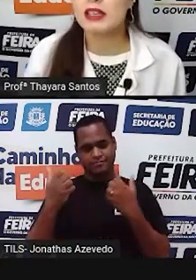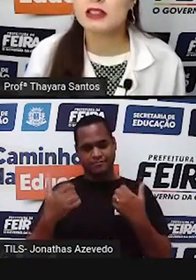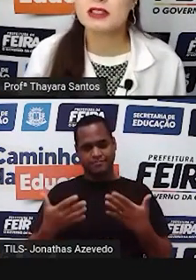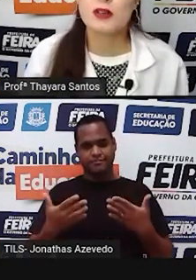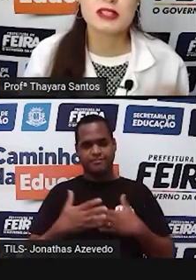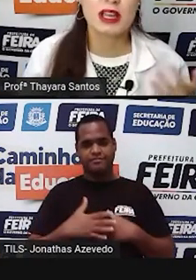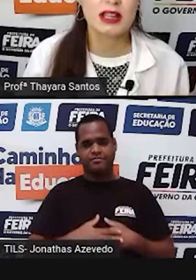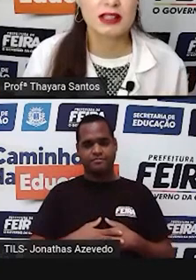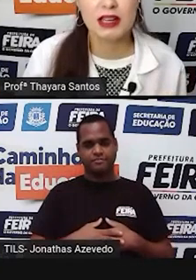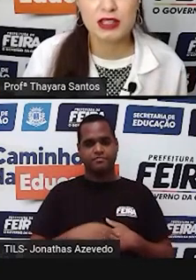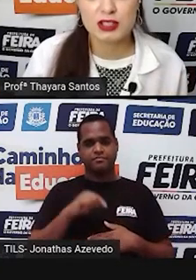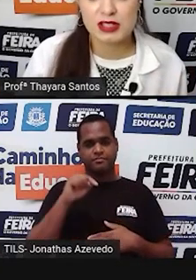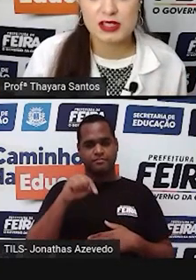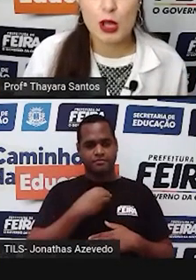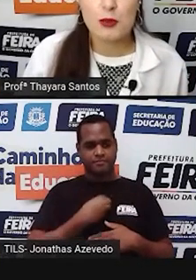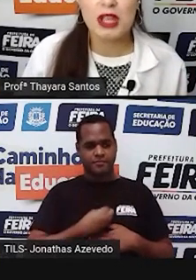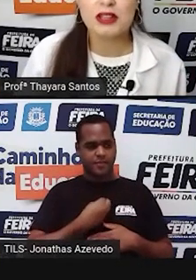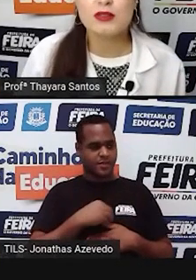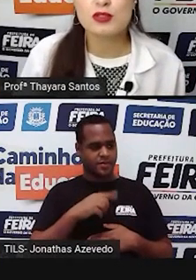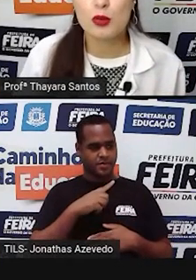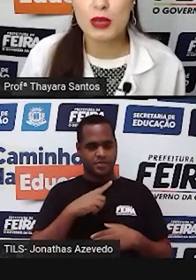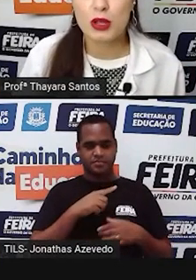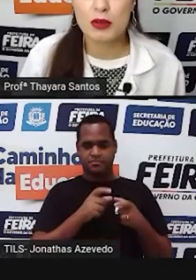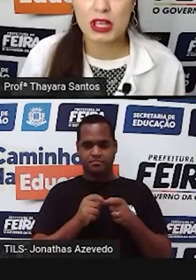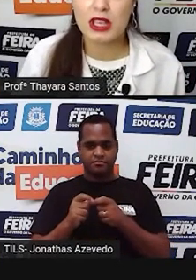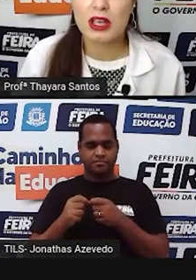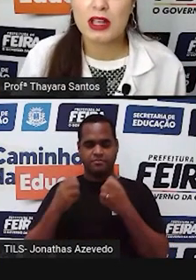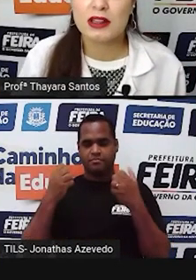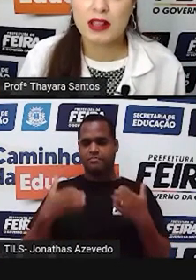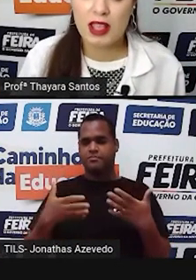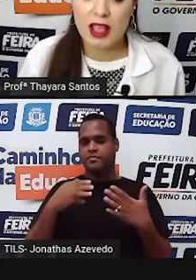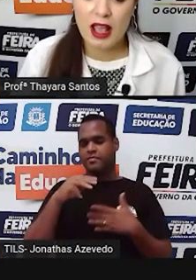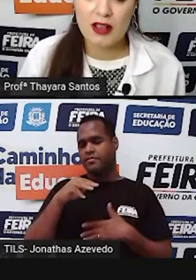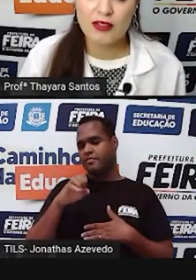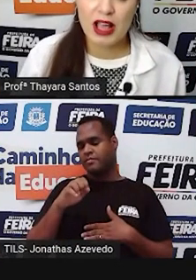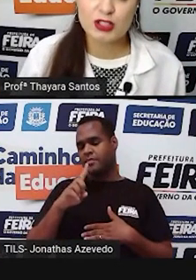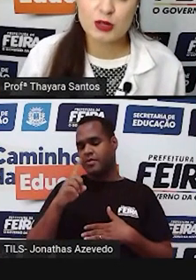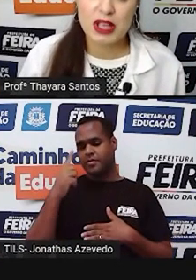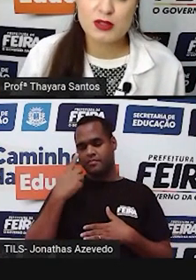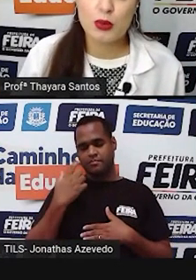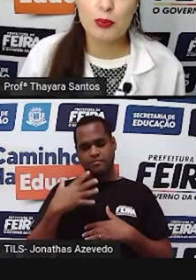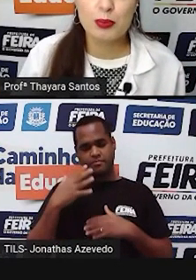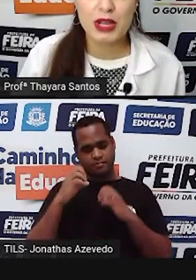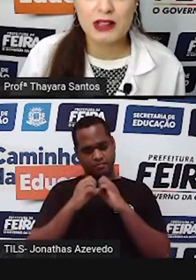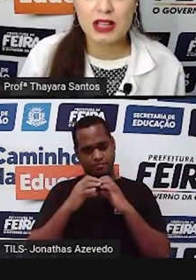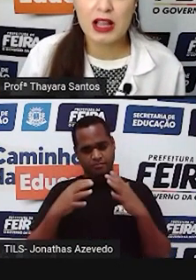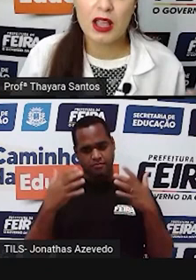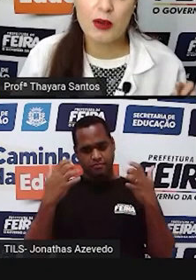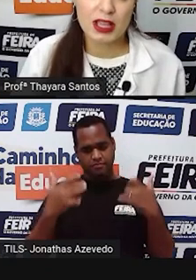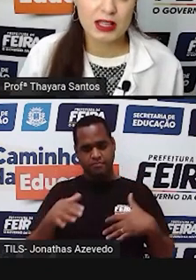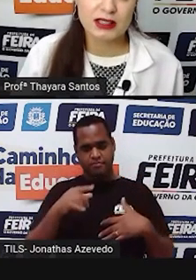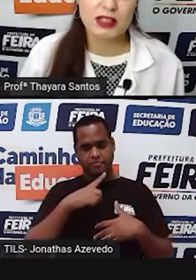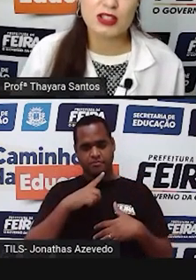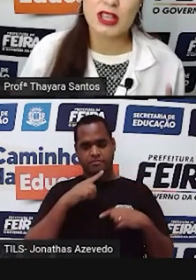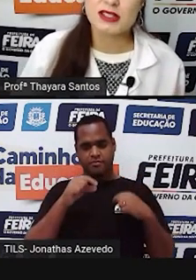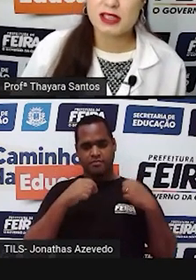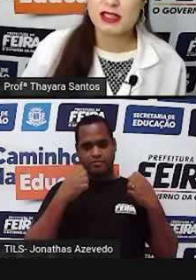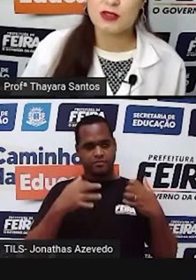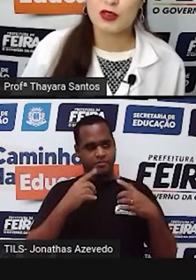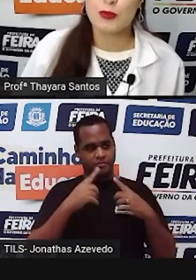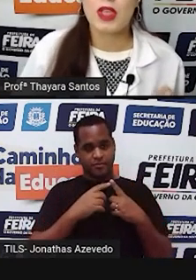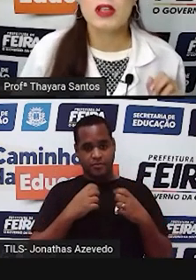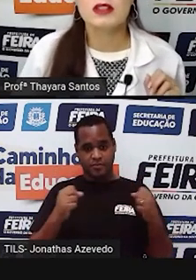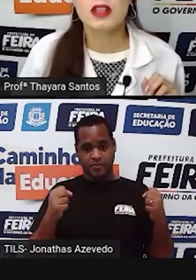Aqui estão as características. Mendel descobriu que ter a vagem mais comprida é uma característica